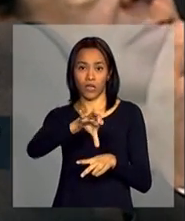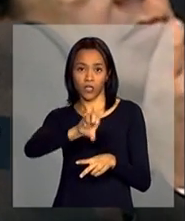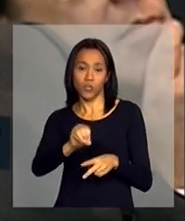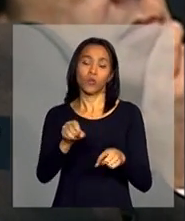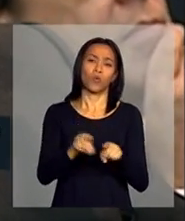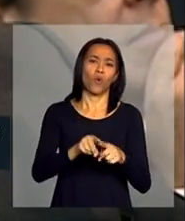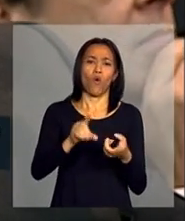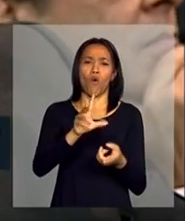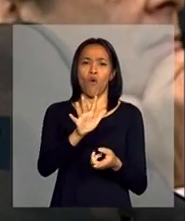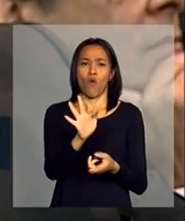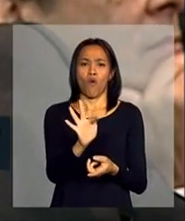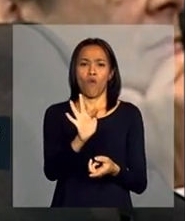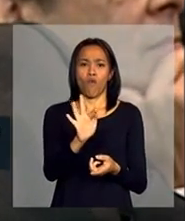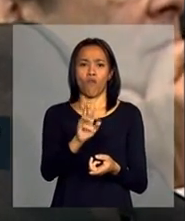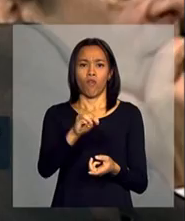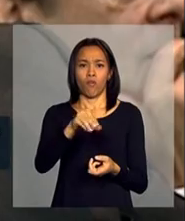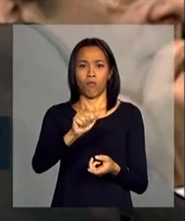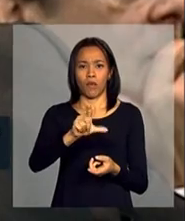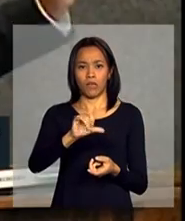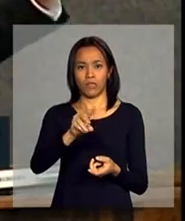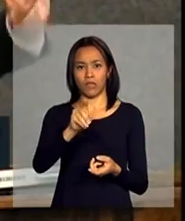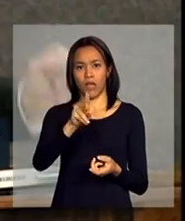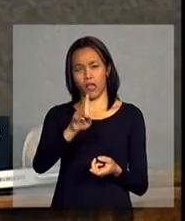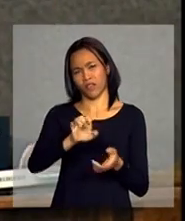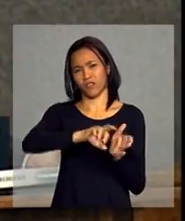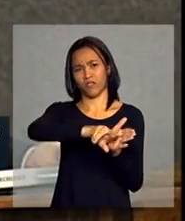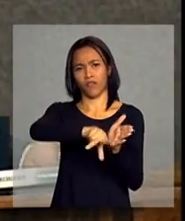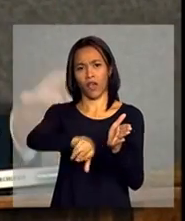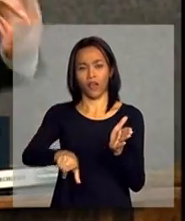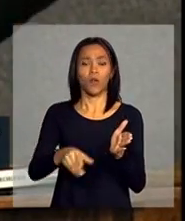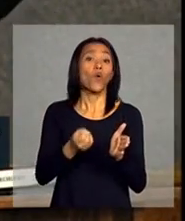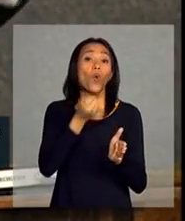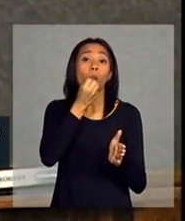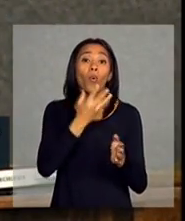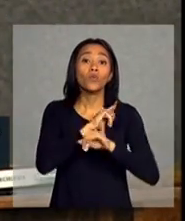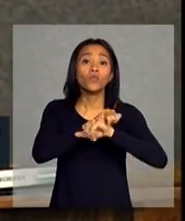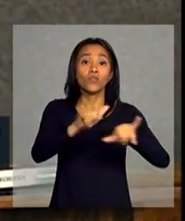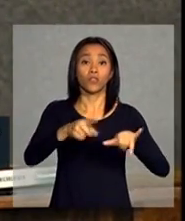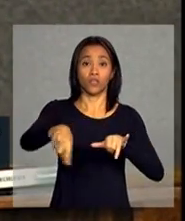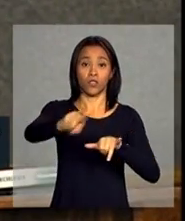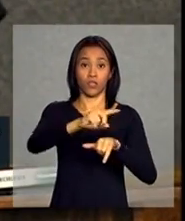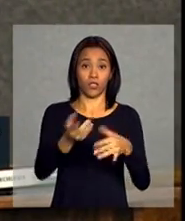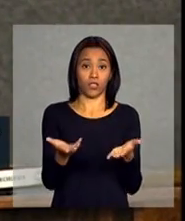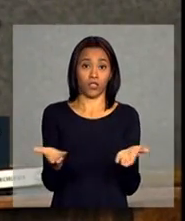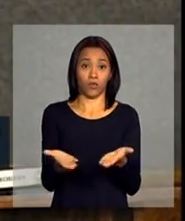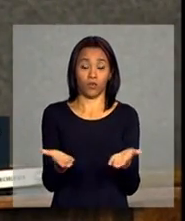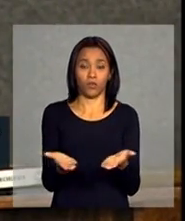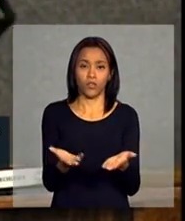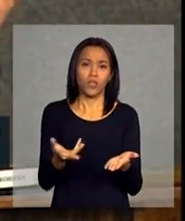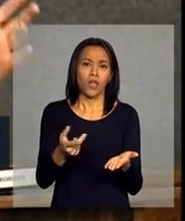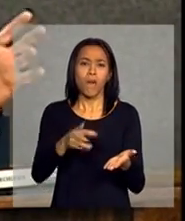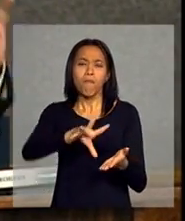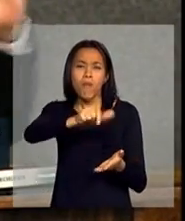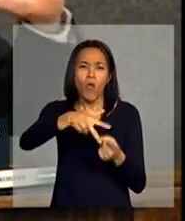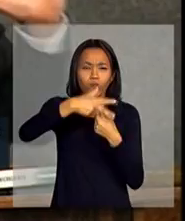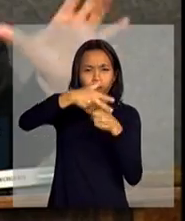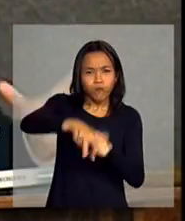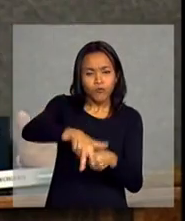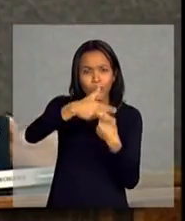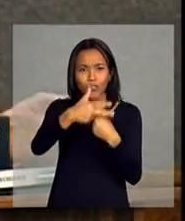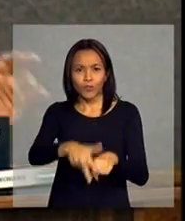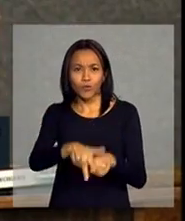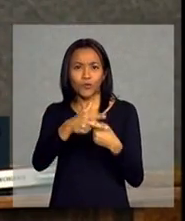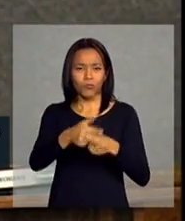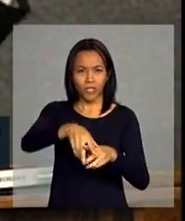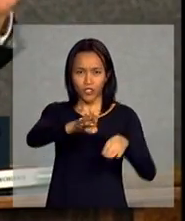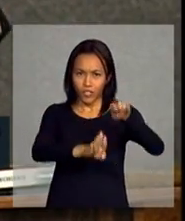formalidade, etc. Então, a primeira boa notícia é que o ajuste dessa regressão é melhor do que o ajuste de equação de